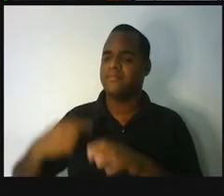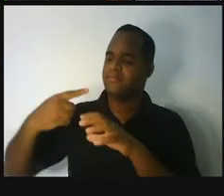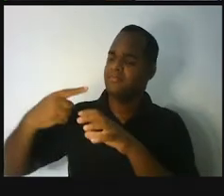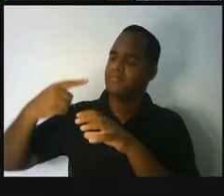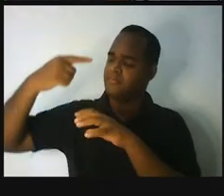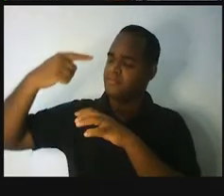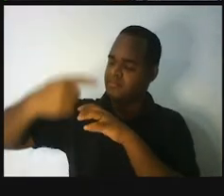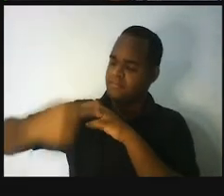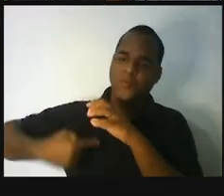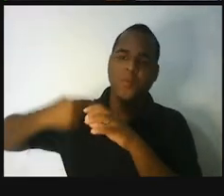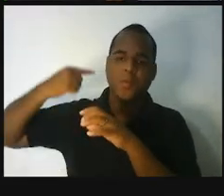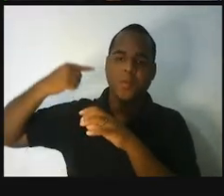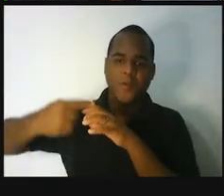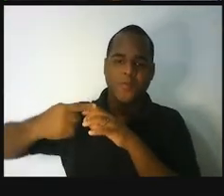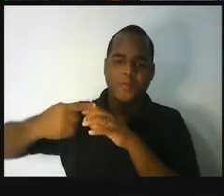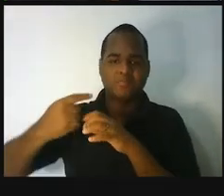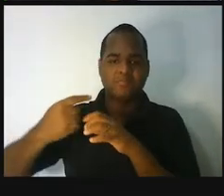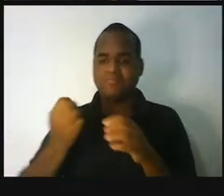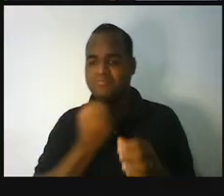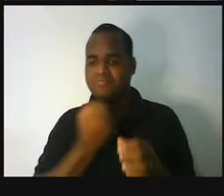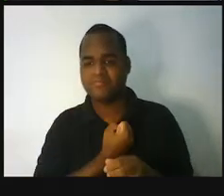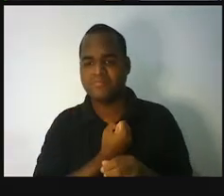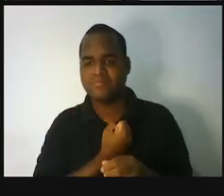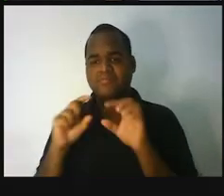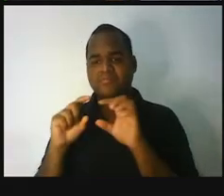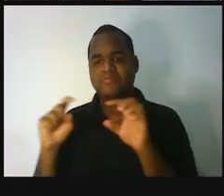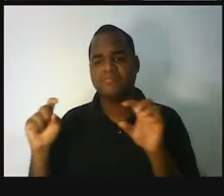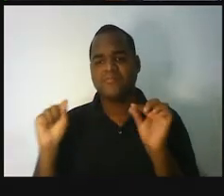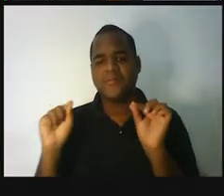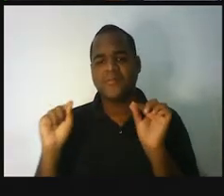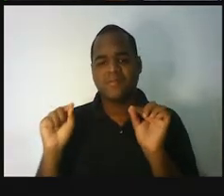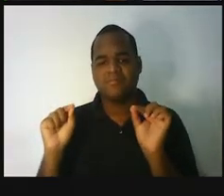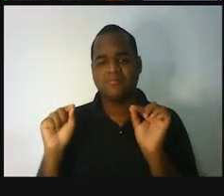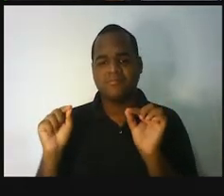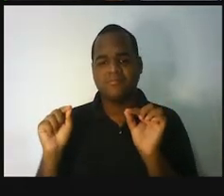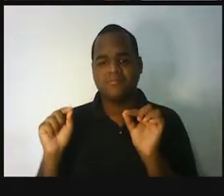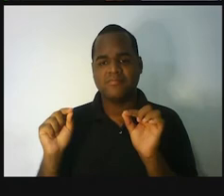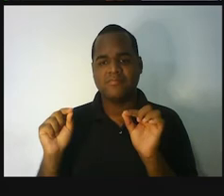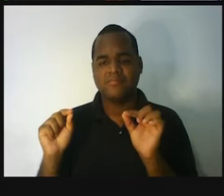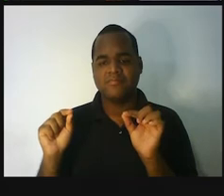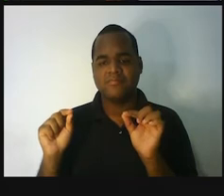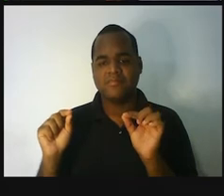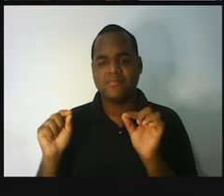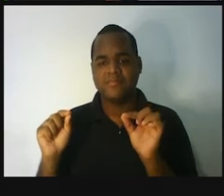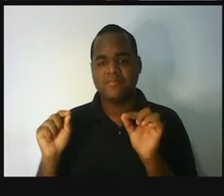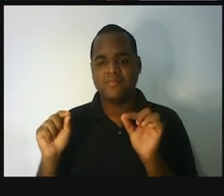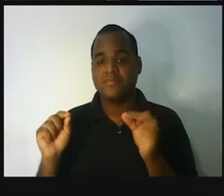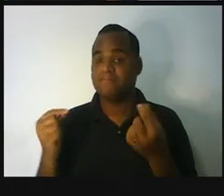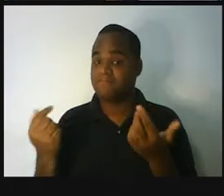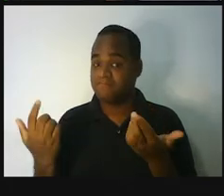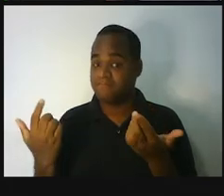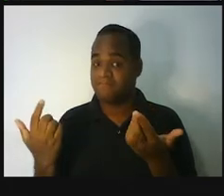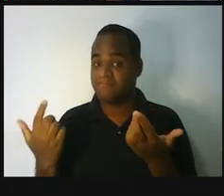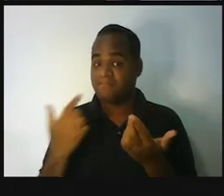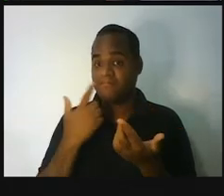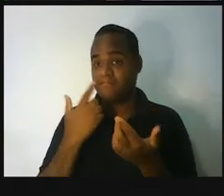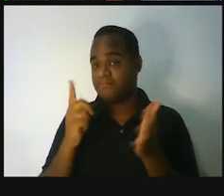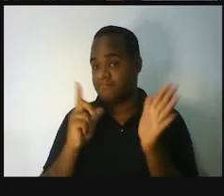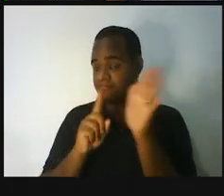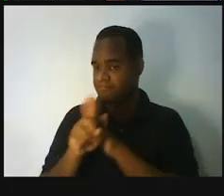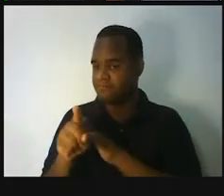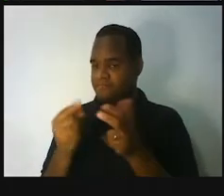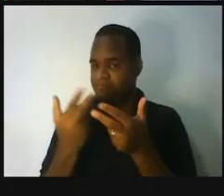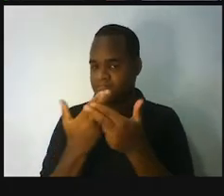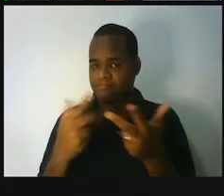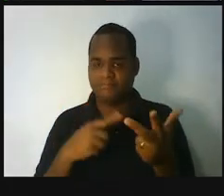esse número global saiu de onde? Ó, eu já estou perguntando e